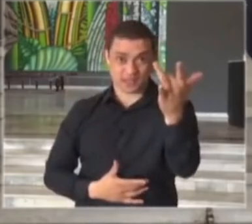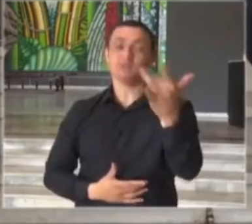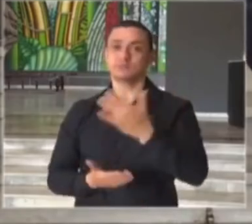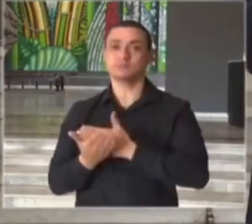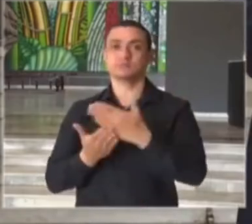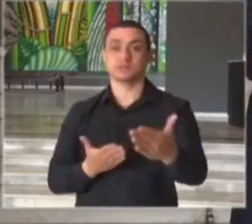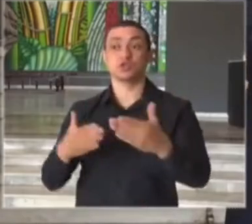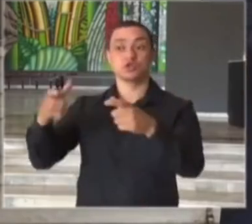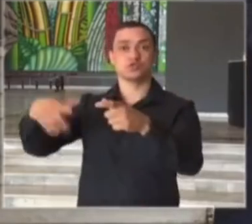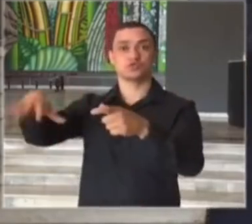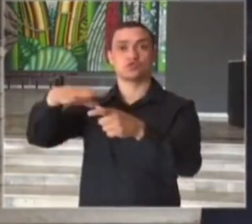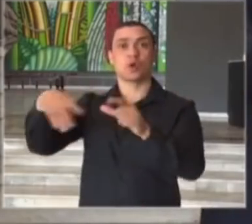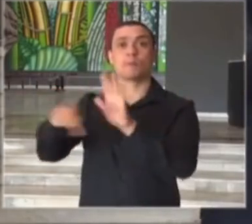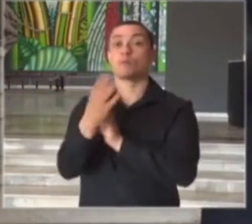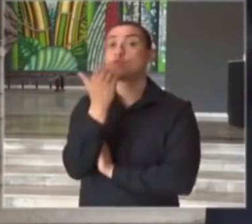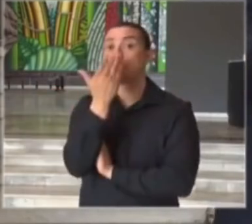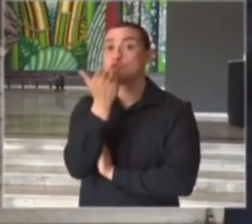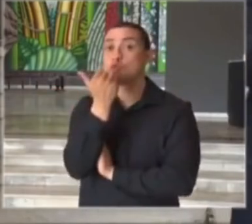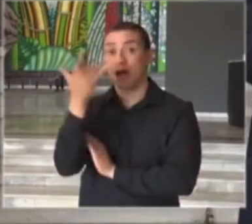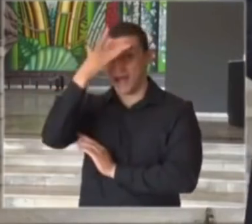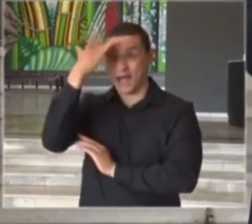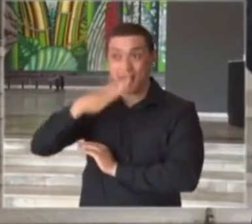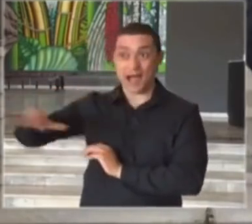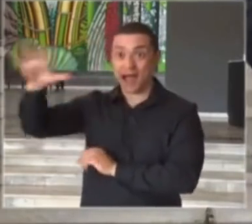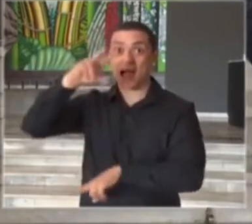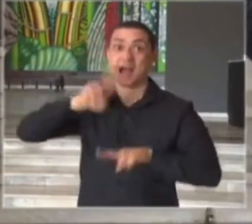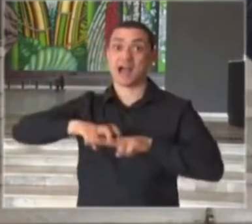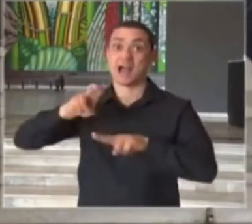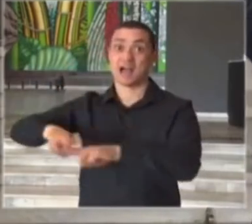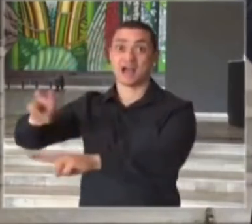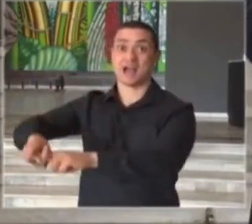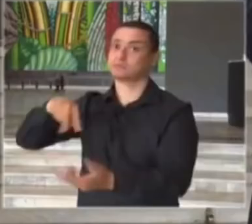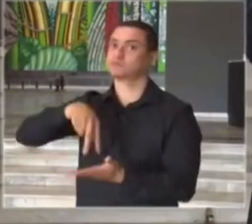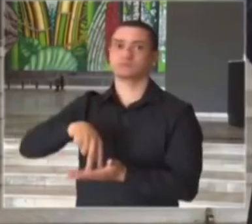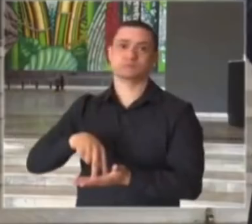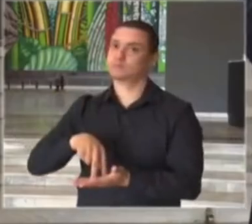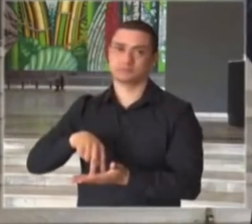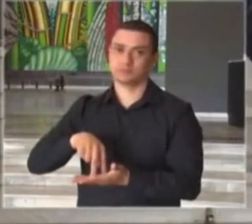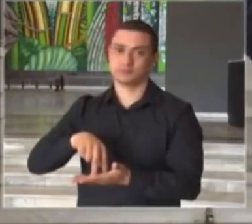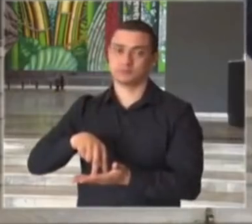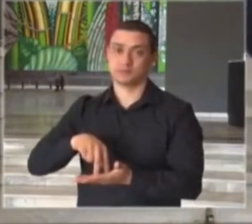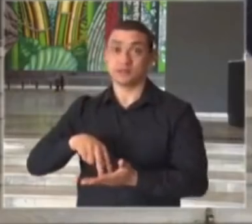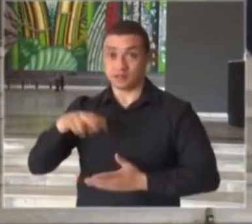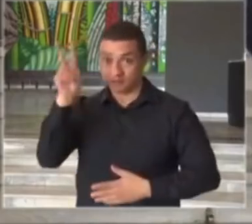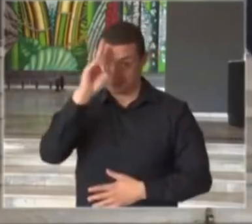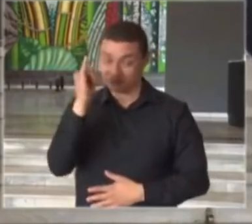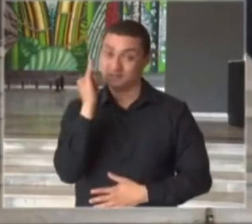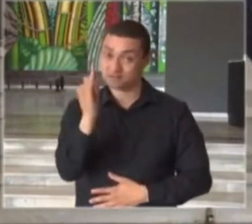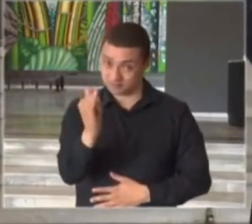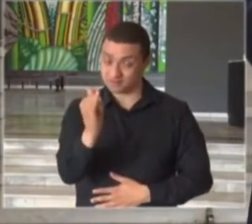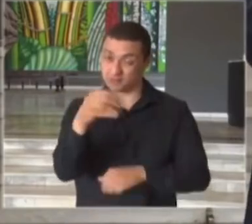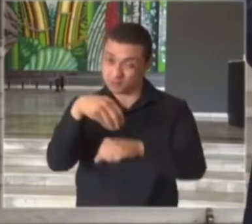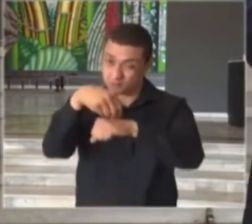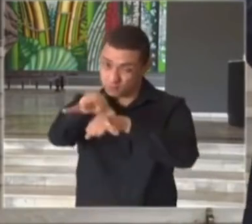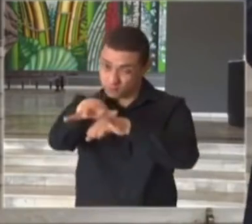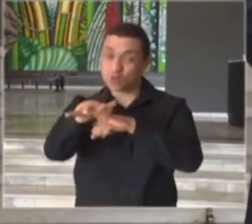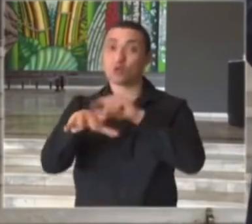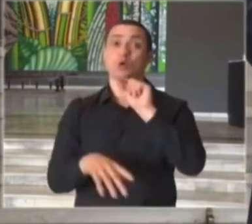serviços de alimentação com as pessoas sentadas. E vale recomendar,